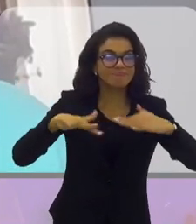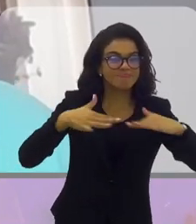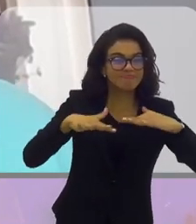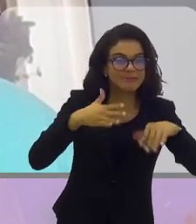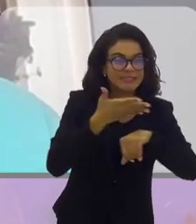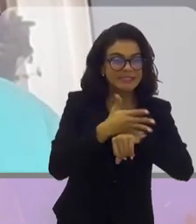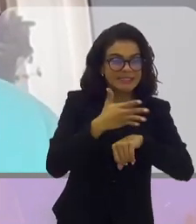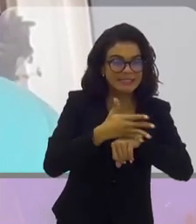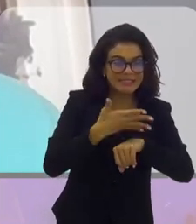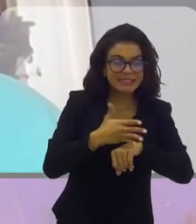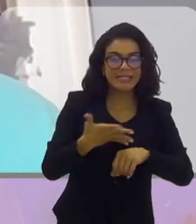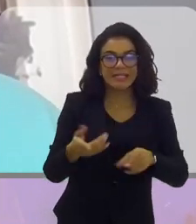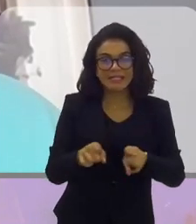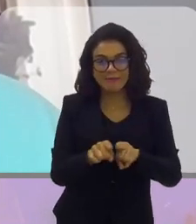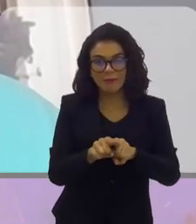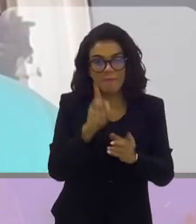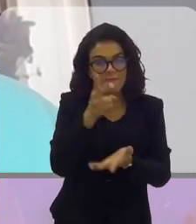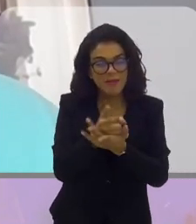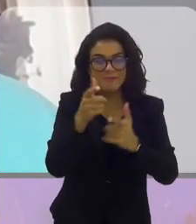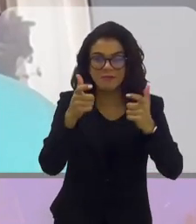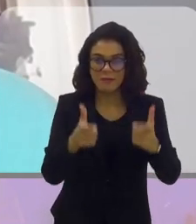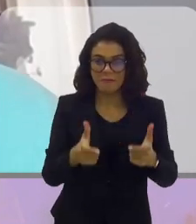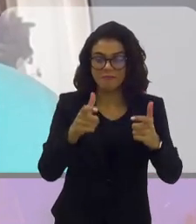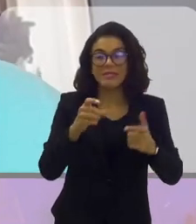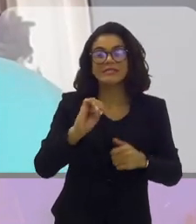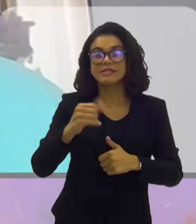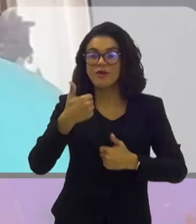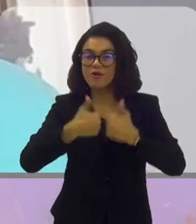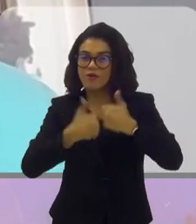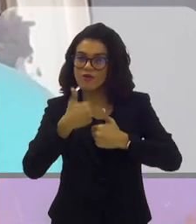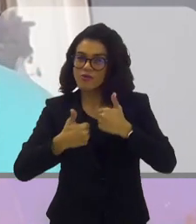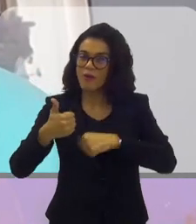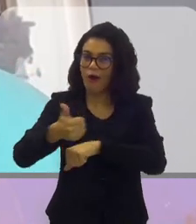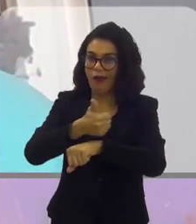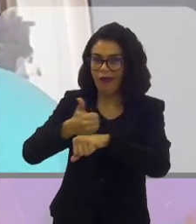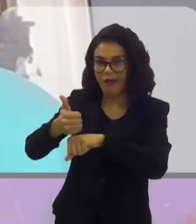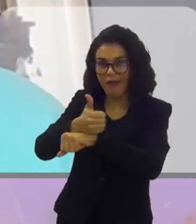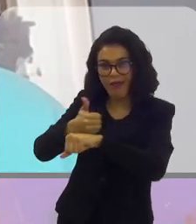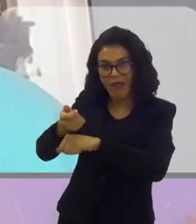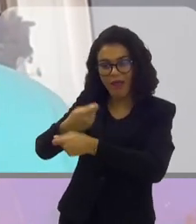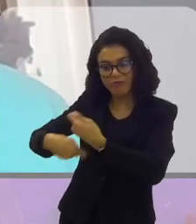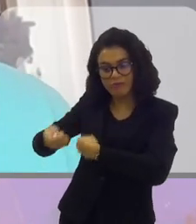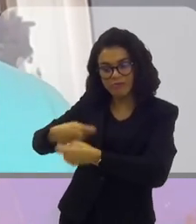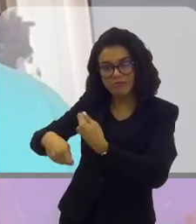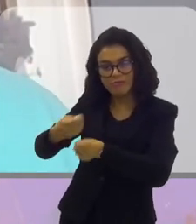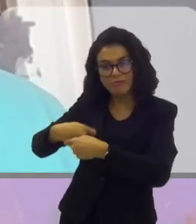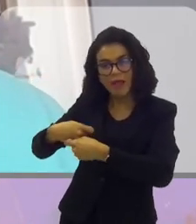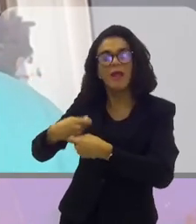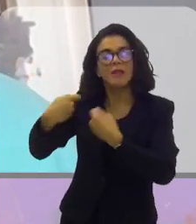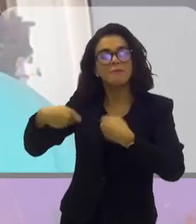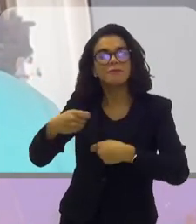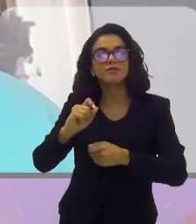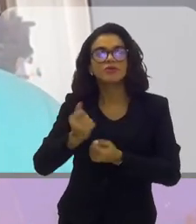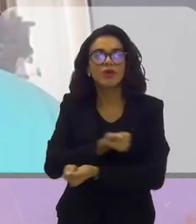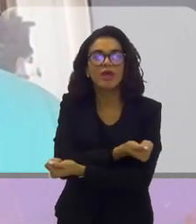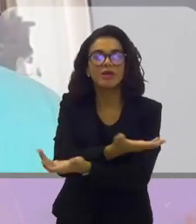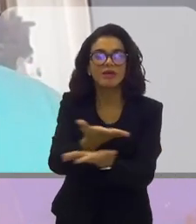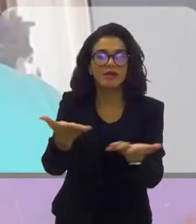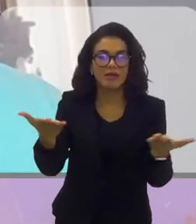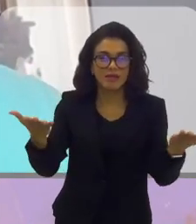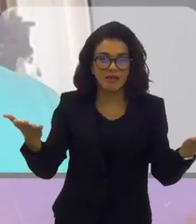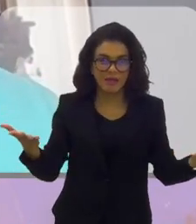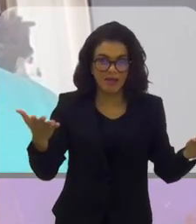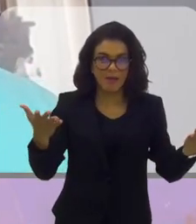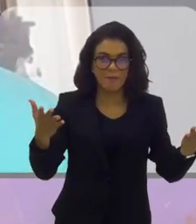principal. Quer dizer, se o futebol é business, se o futebol é um negócio, ele tem que